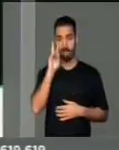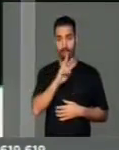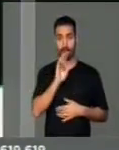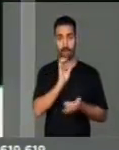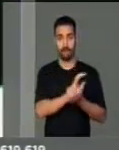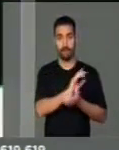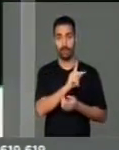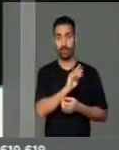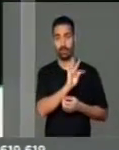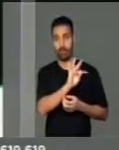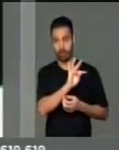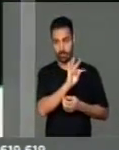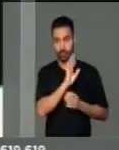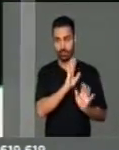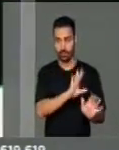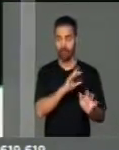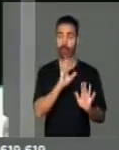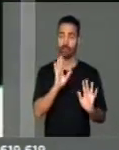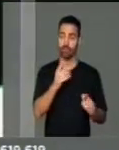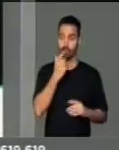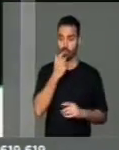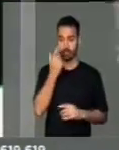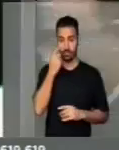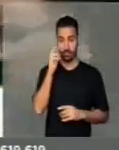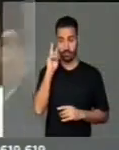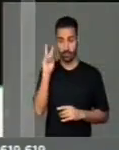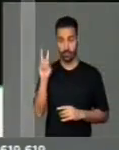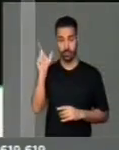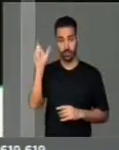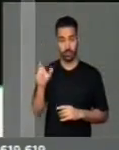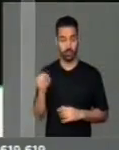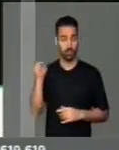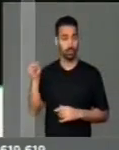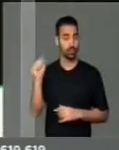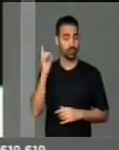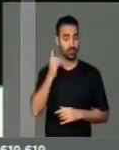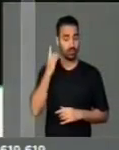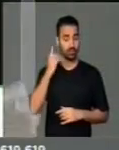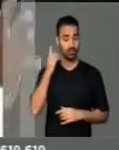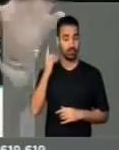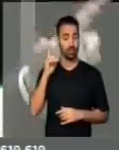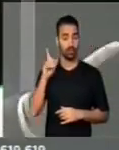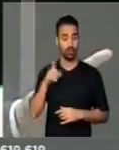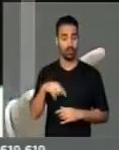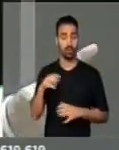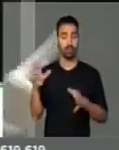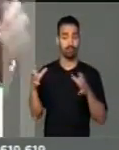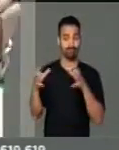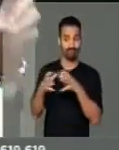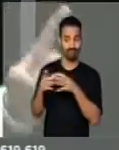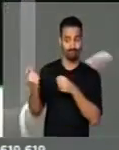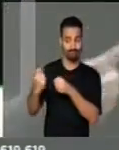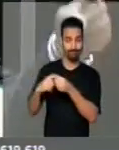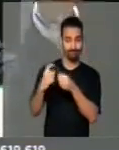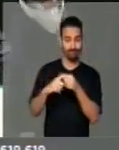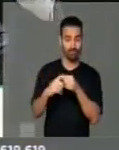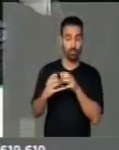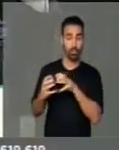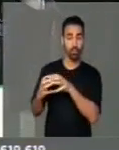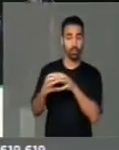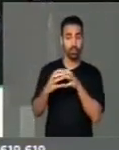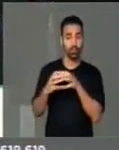petistas. Acabamos de vir agora um deputado que faz parte do grupo aquele